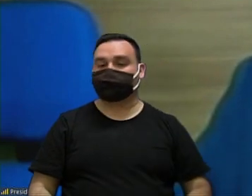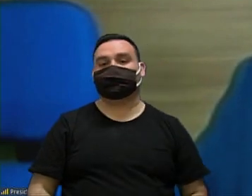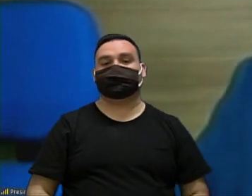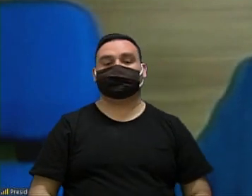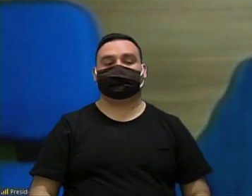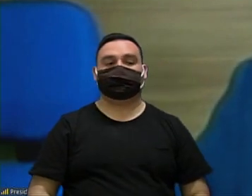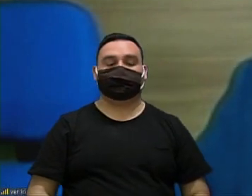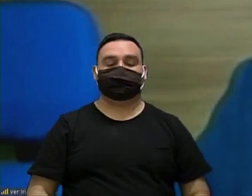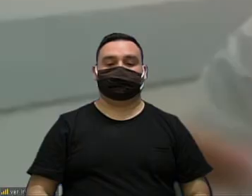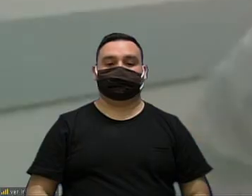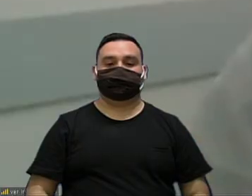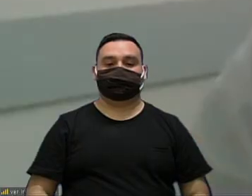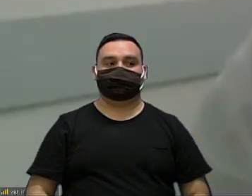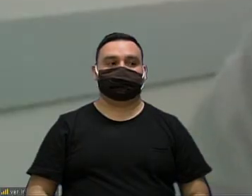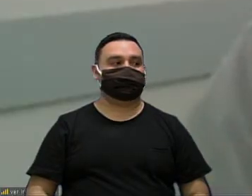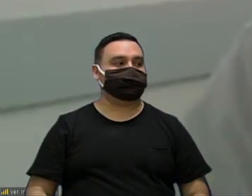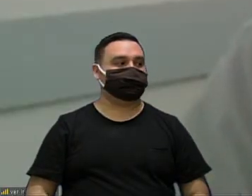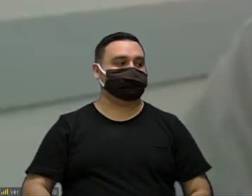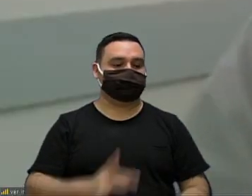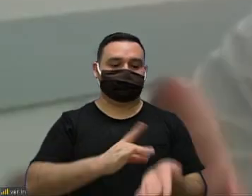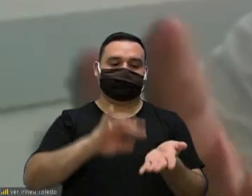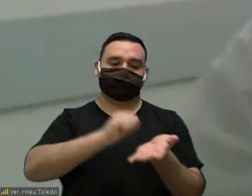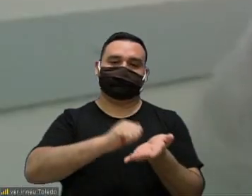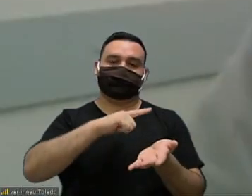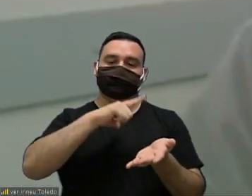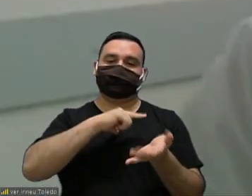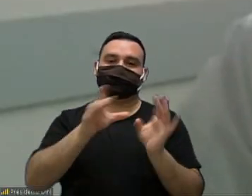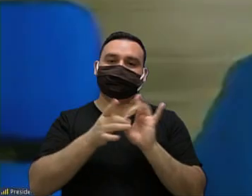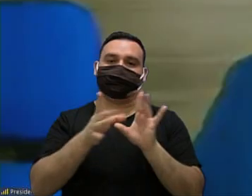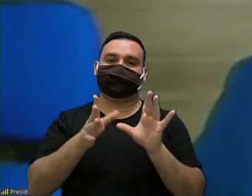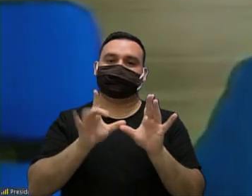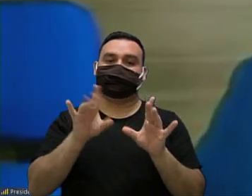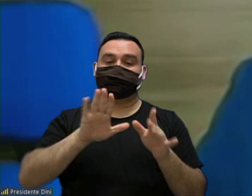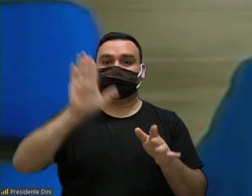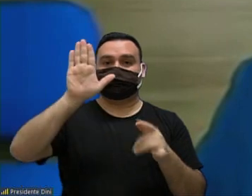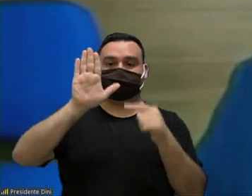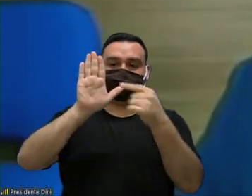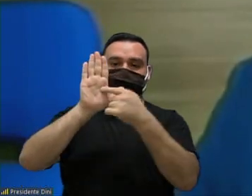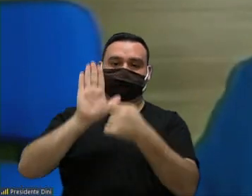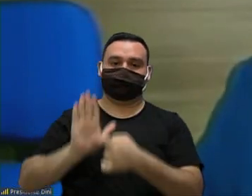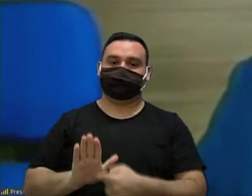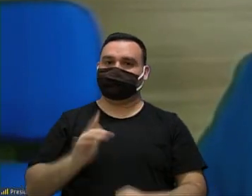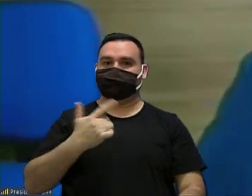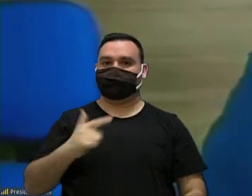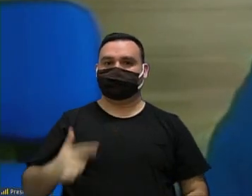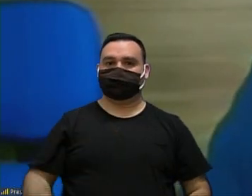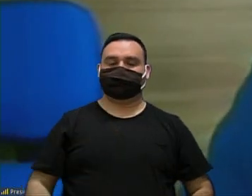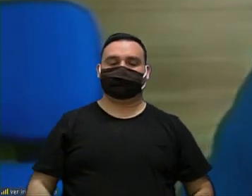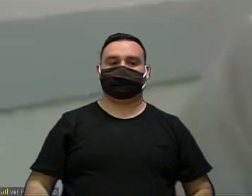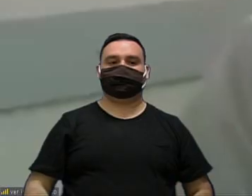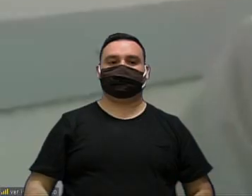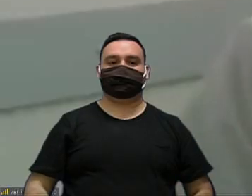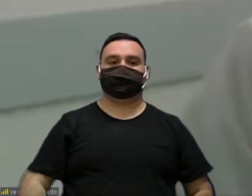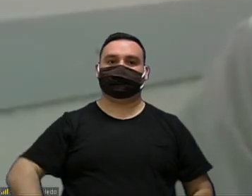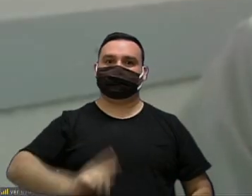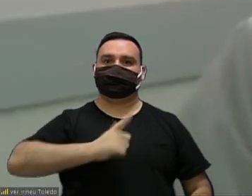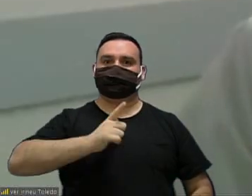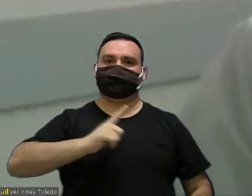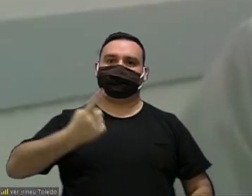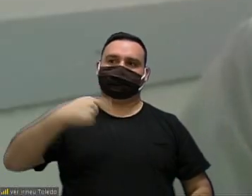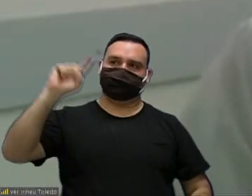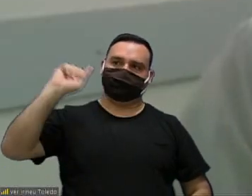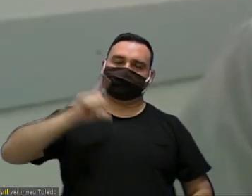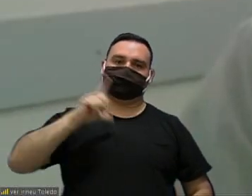eu estava inscrito lá mas está bom pode falar é só olhar a mãozinha aqui vereador não está a minha estava lá